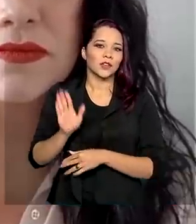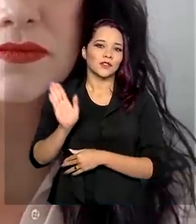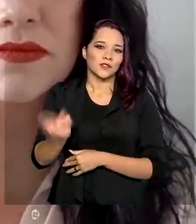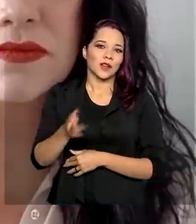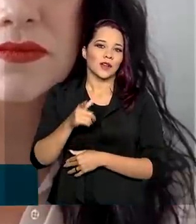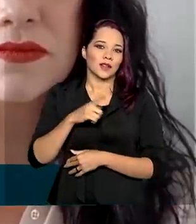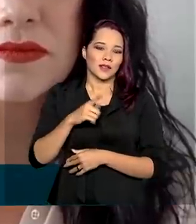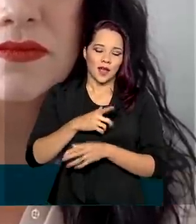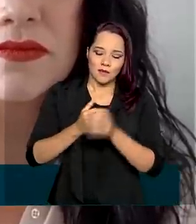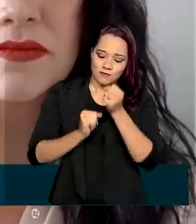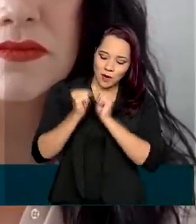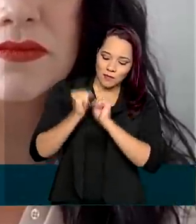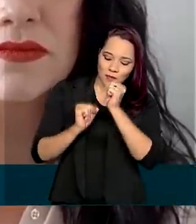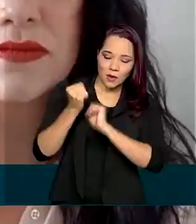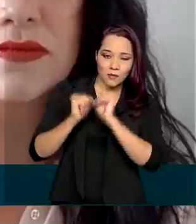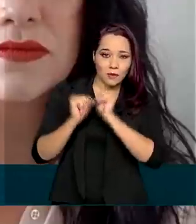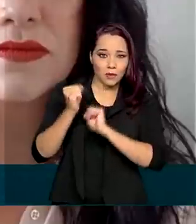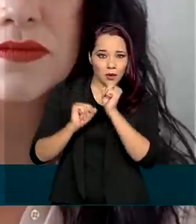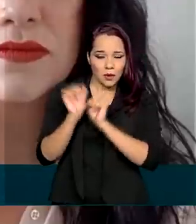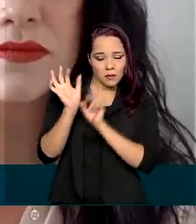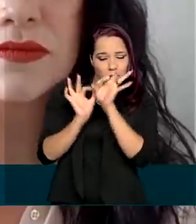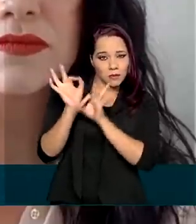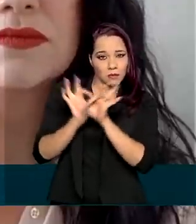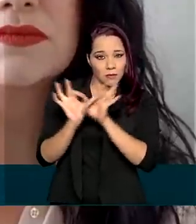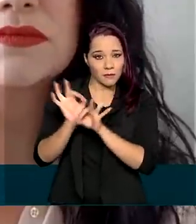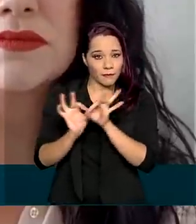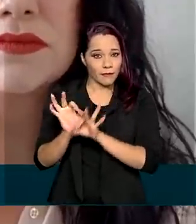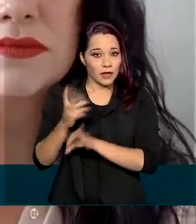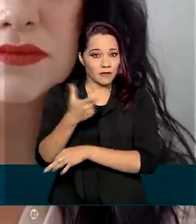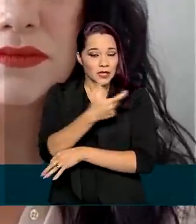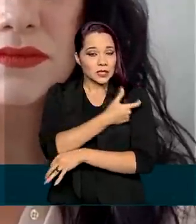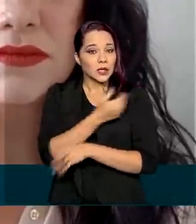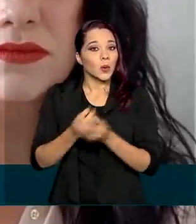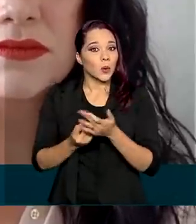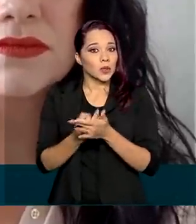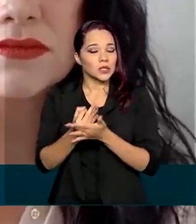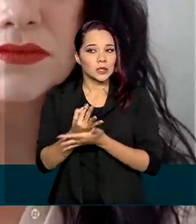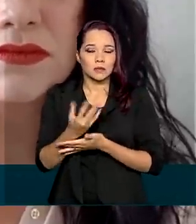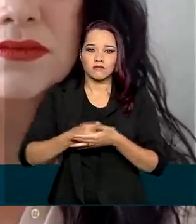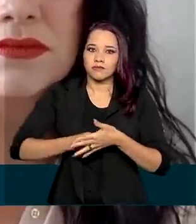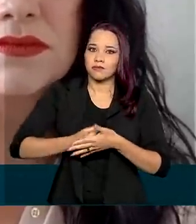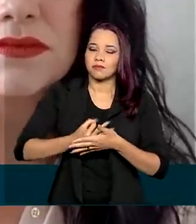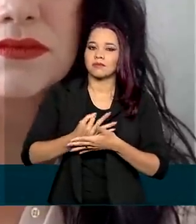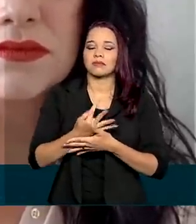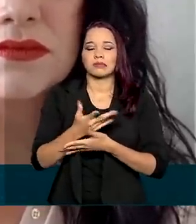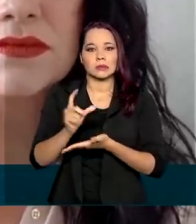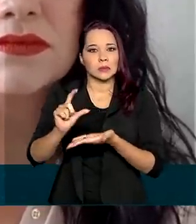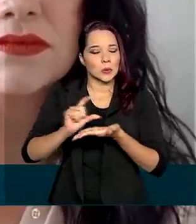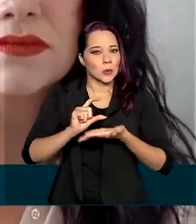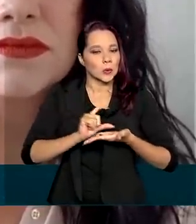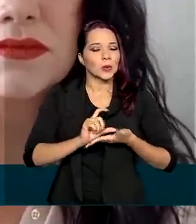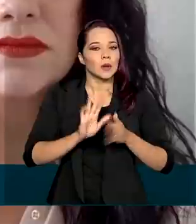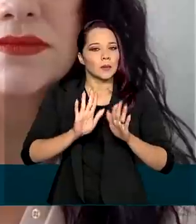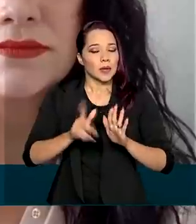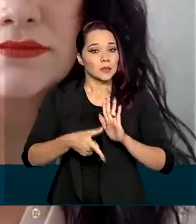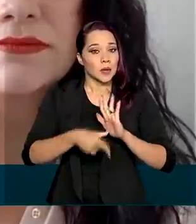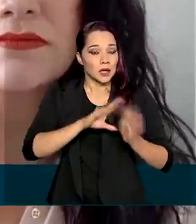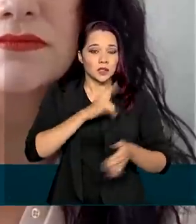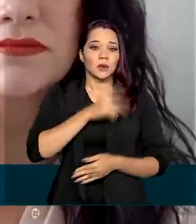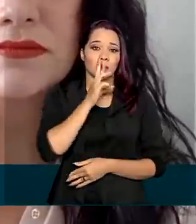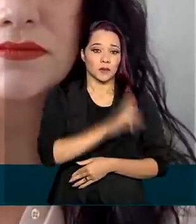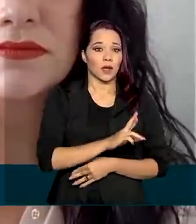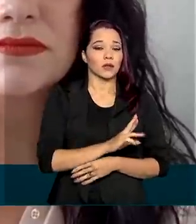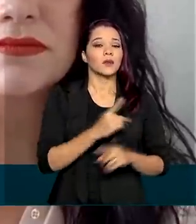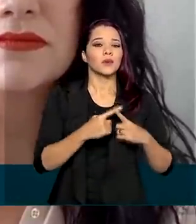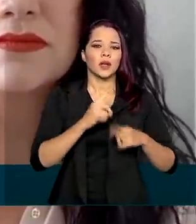produzindo suas vacinas em um número bastante grande de doses, mesmo antes de ter o resultado.